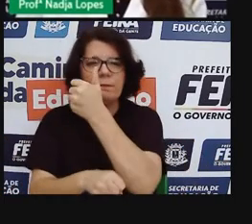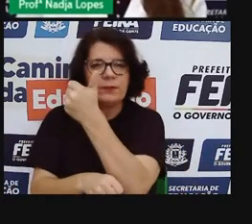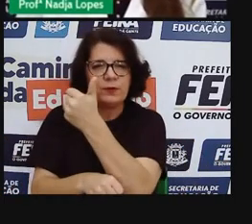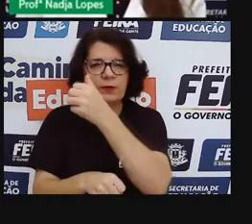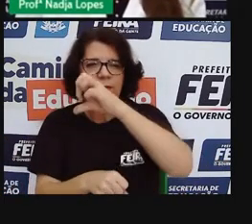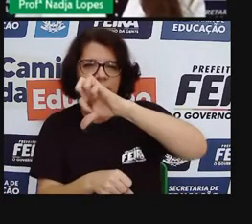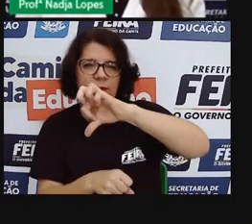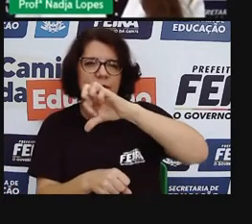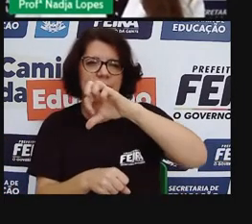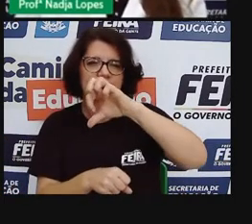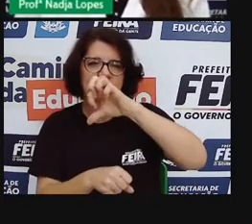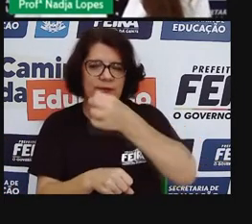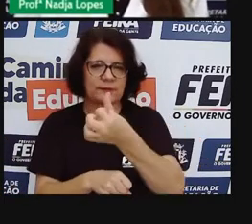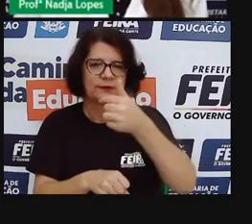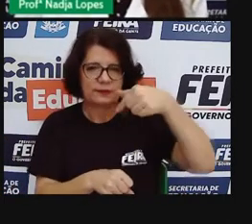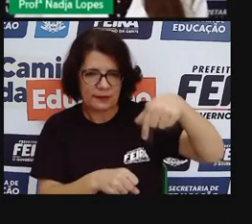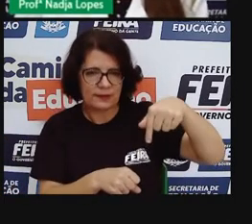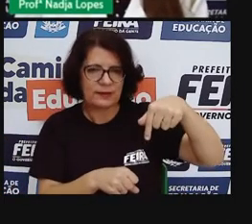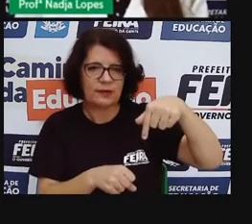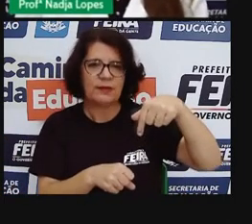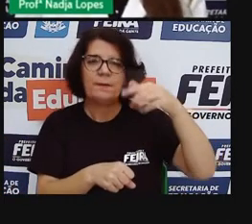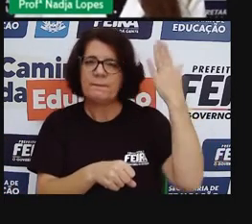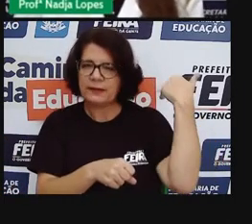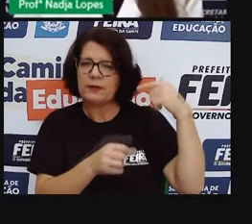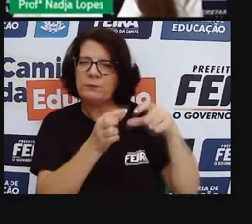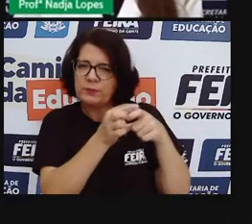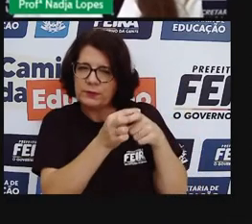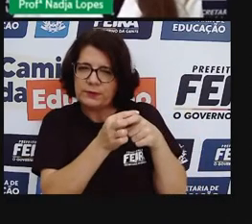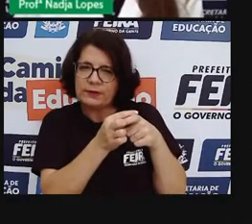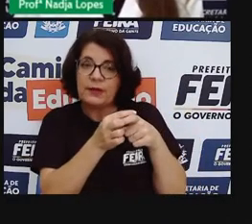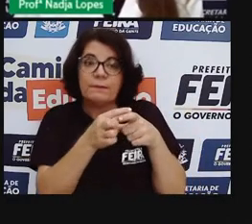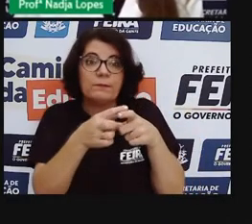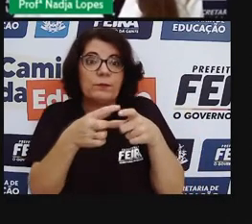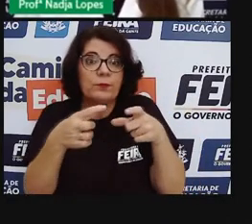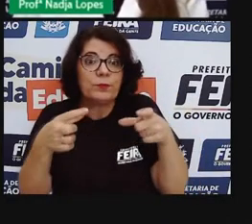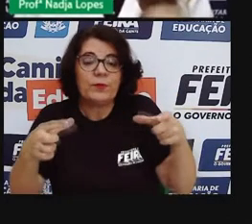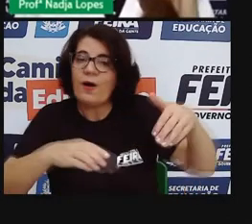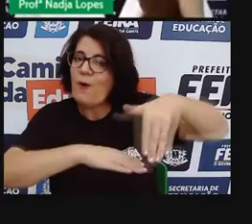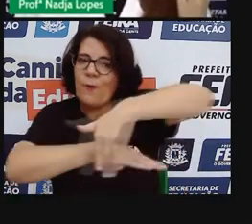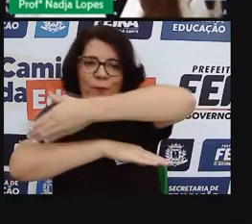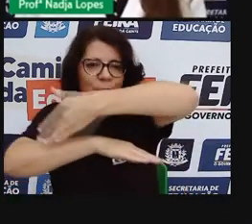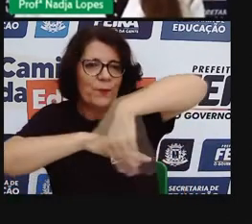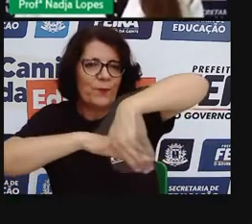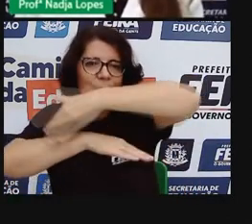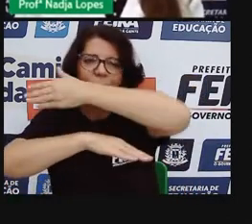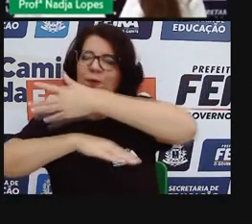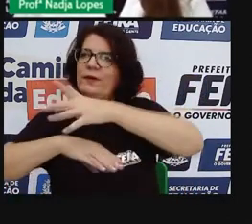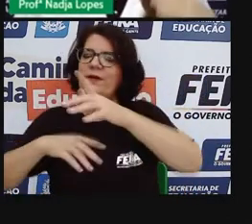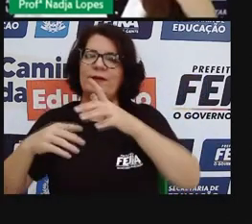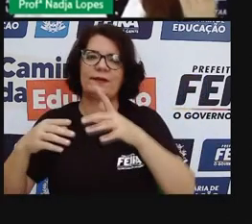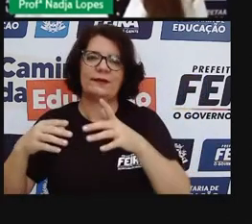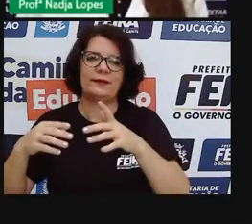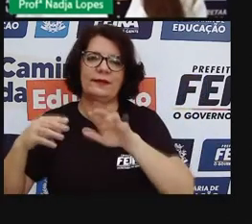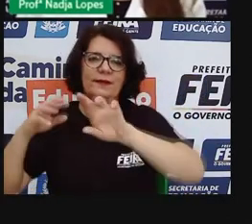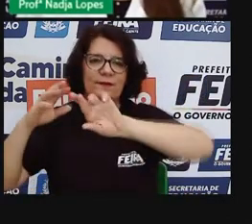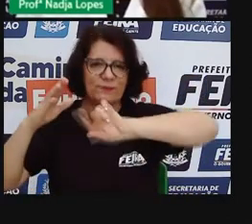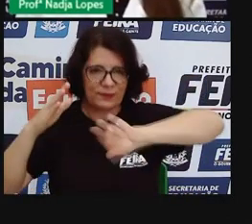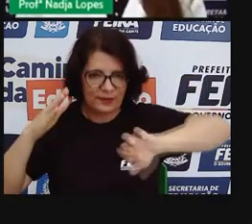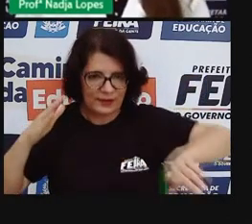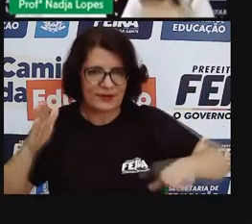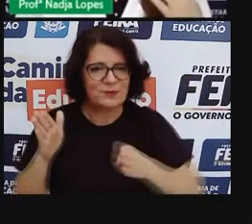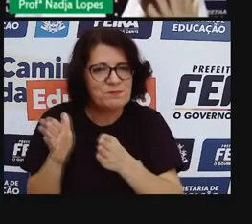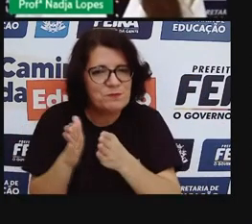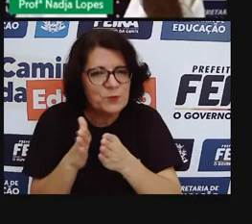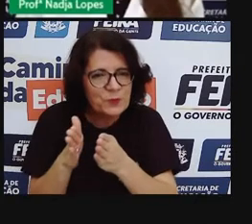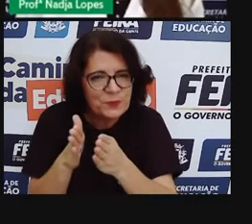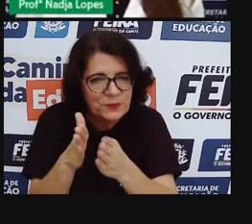as feiras livres começaram a tomar conta de várias ruas de Feira de Santana. Salles Barbosa, Beco do Mocó,